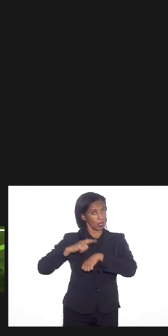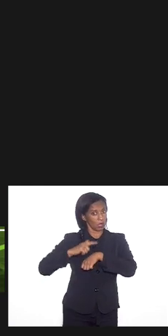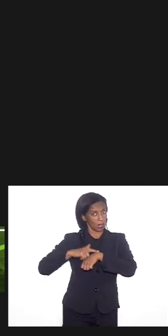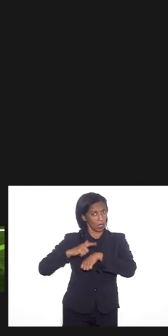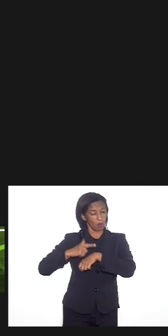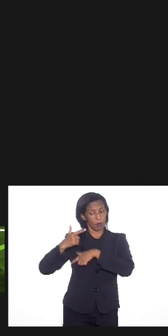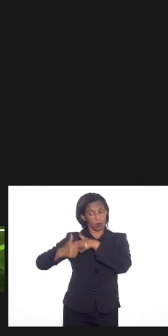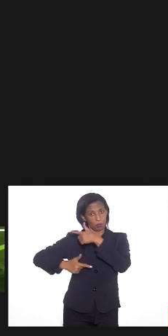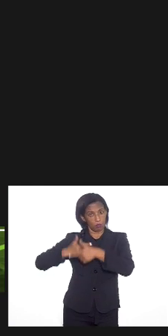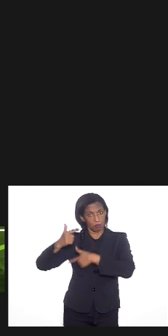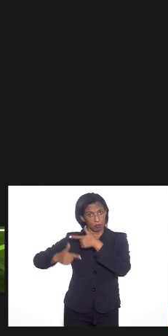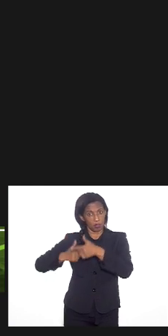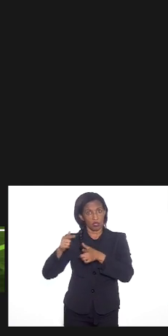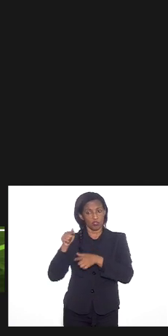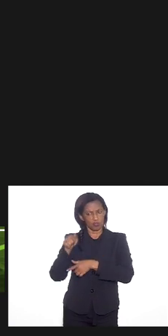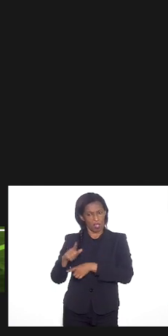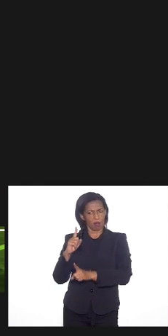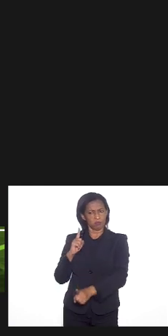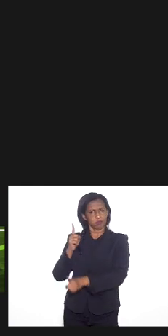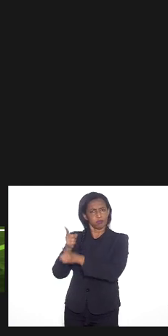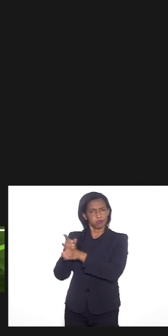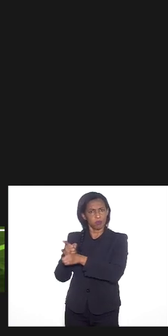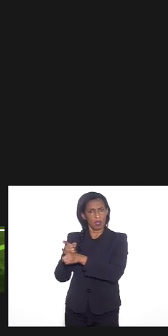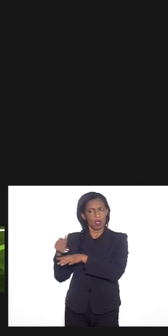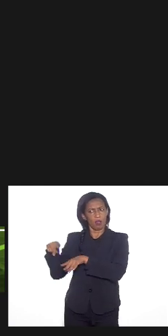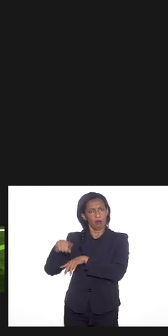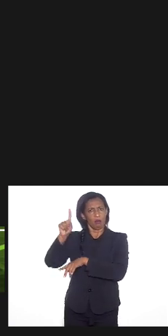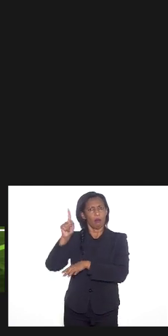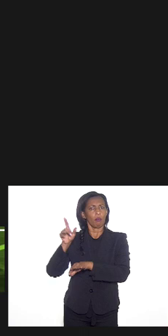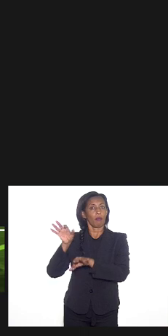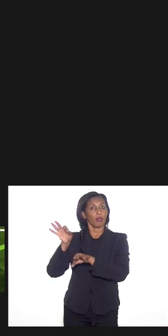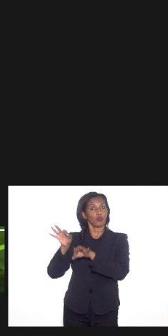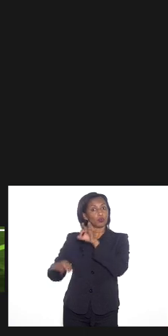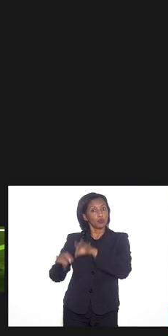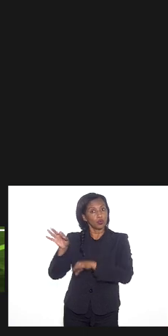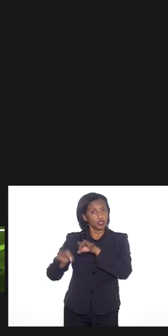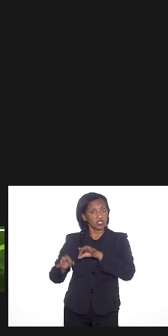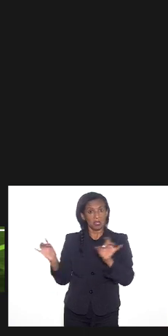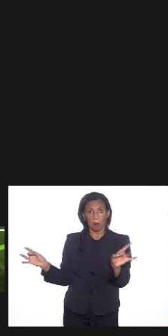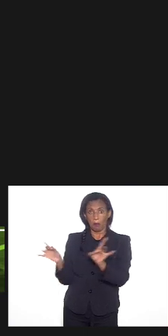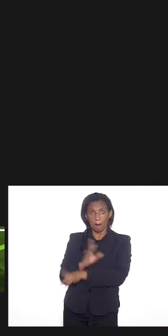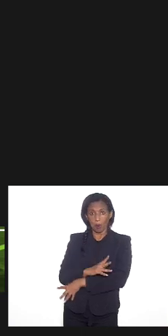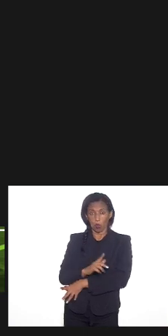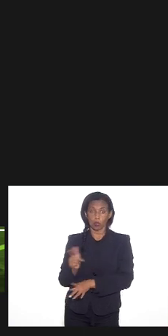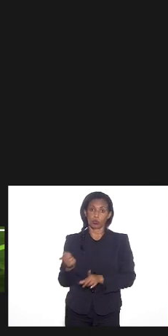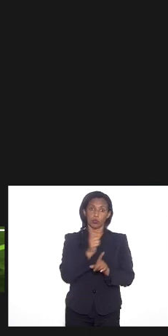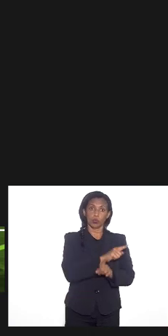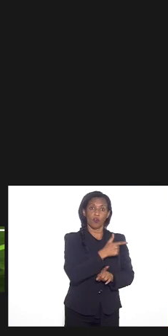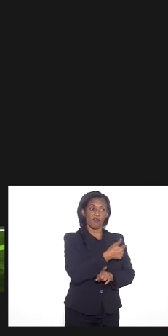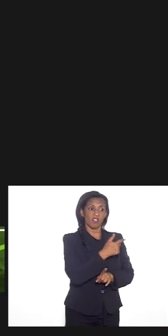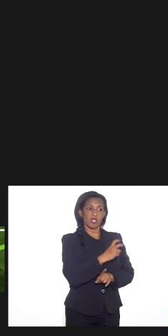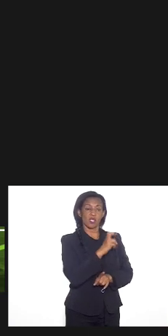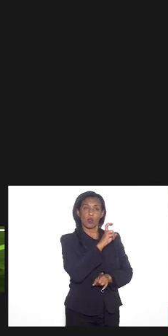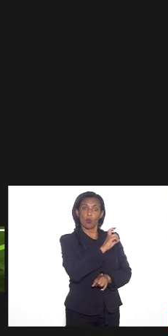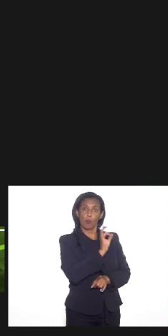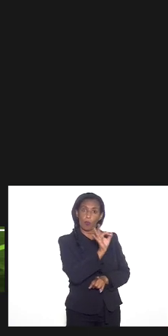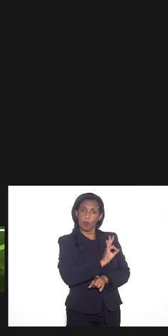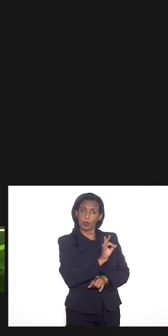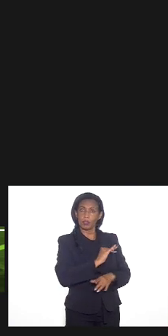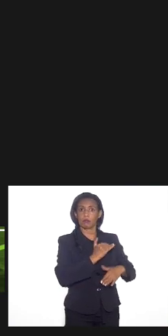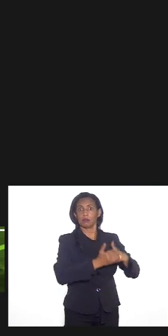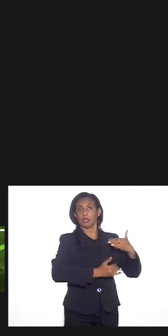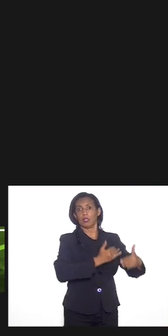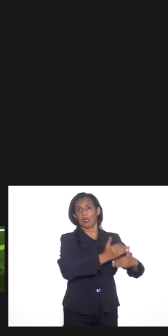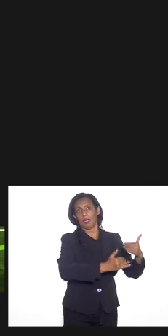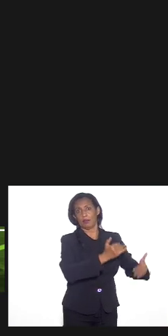que eu deixei a unidade já se encontravam enviados à justiça e concluídos tá os outros 25% em andamento alguns